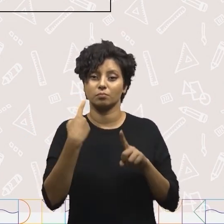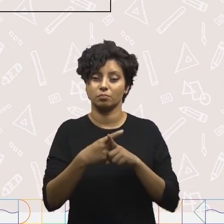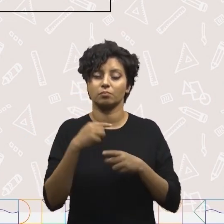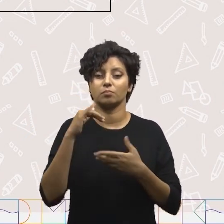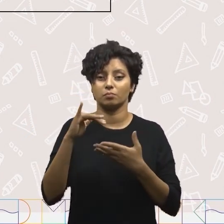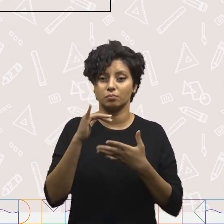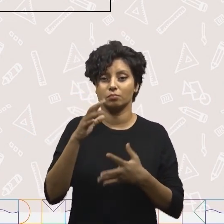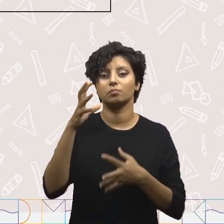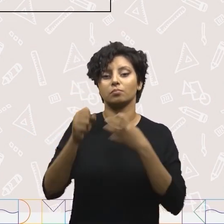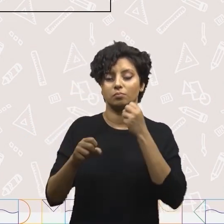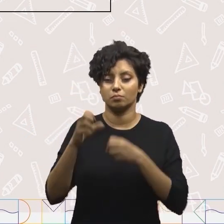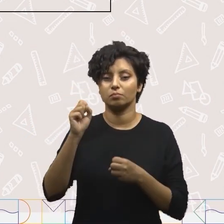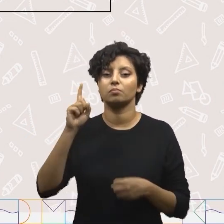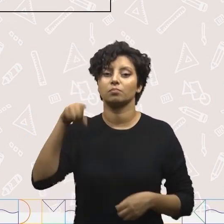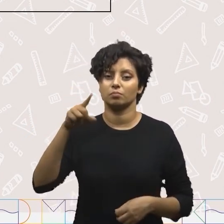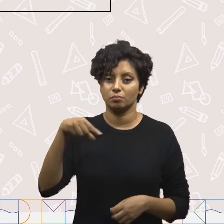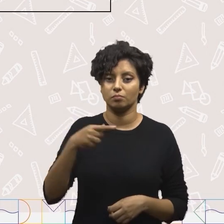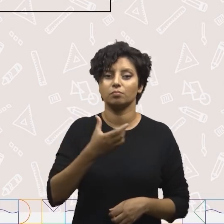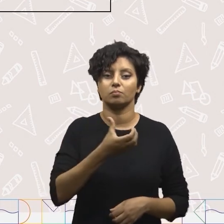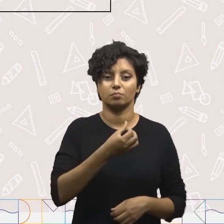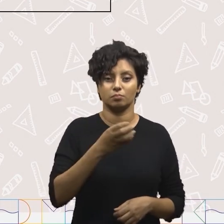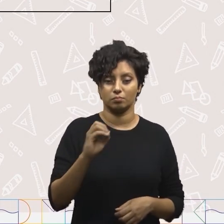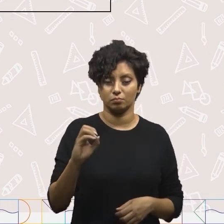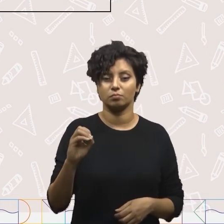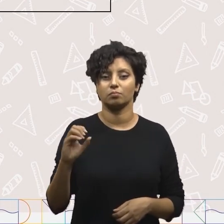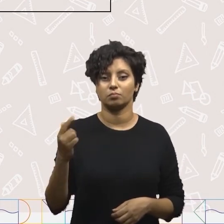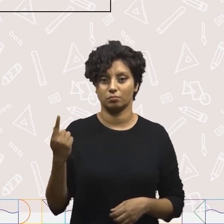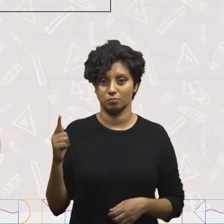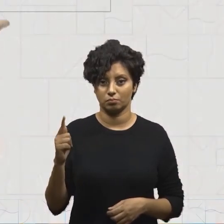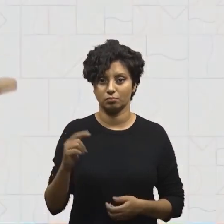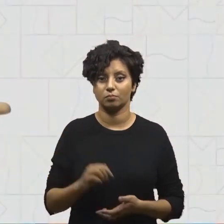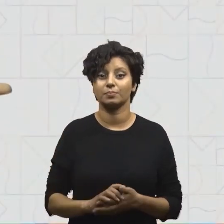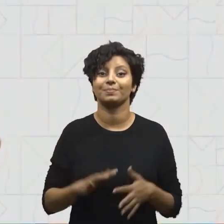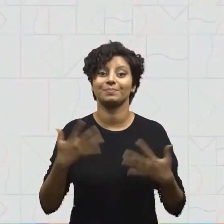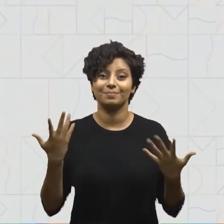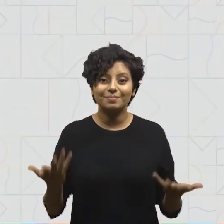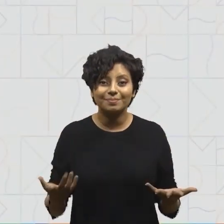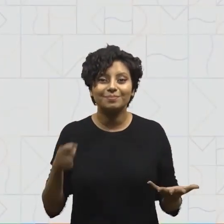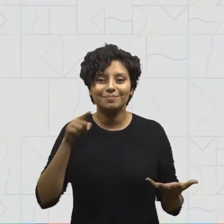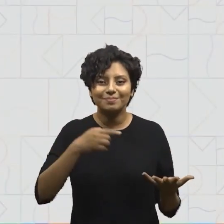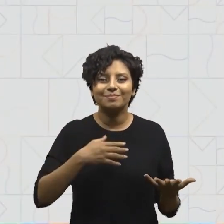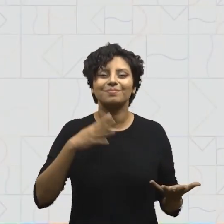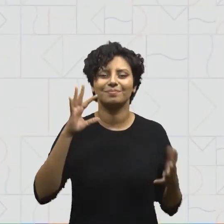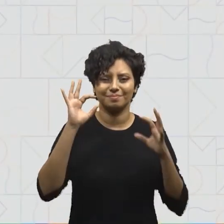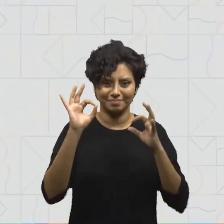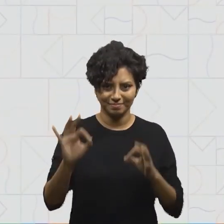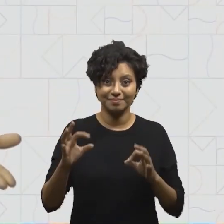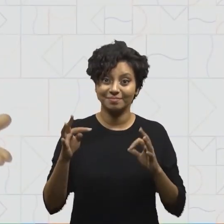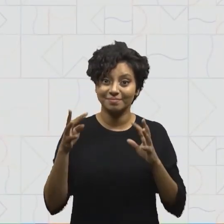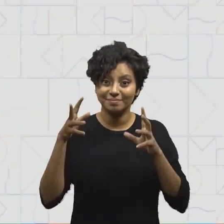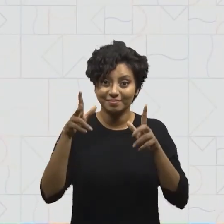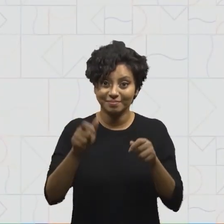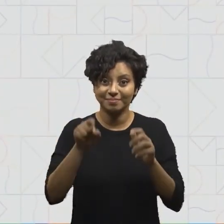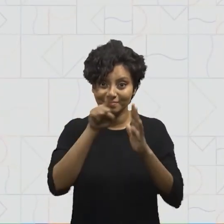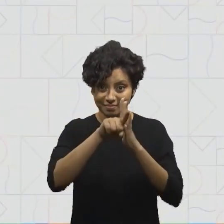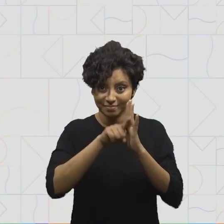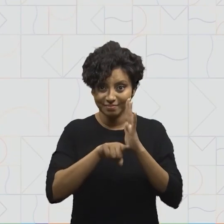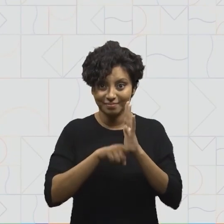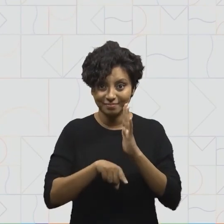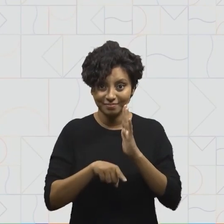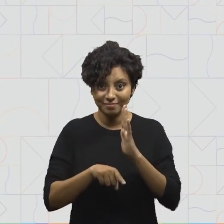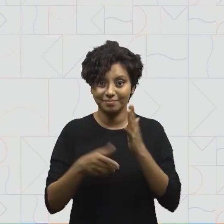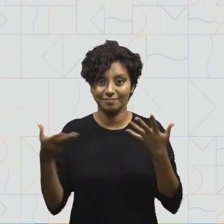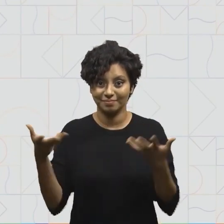uma caixa de creme de leite dá seiscentos gramas. E aí, você acertou todas as nossas